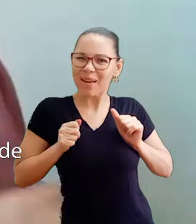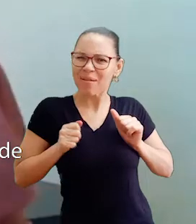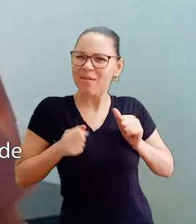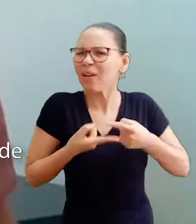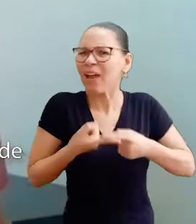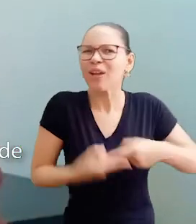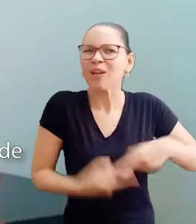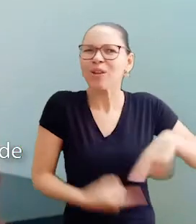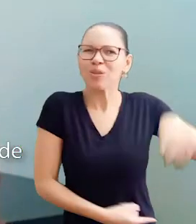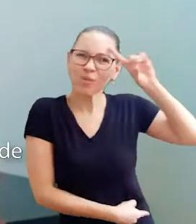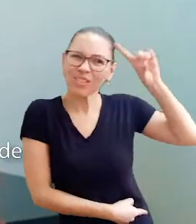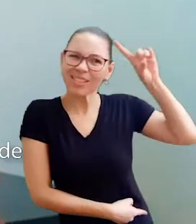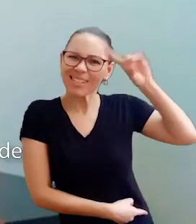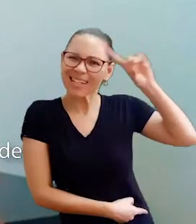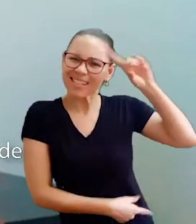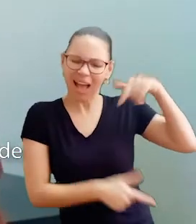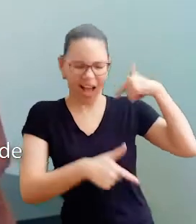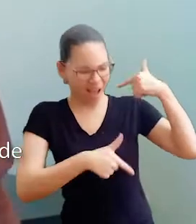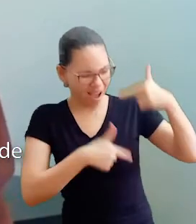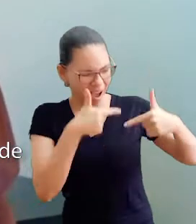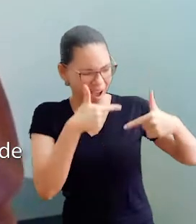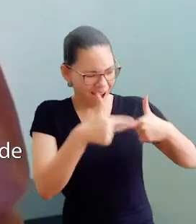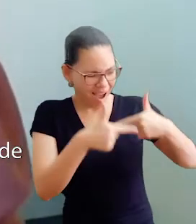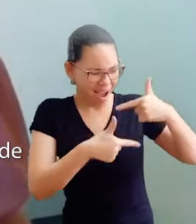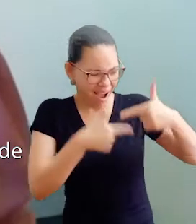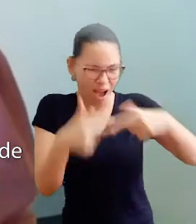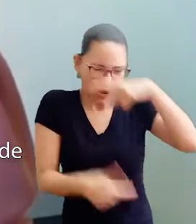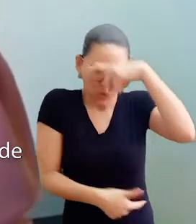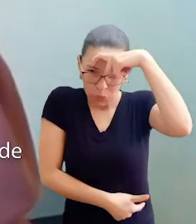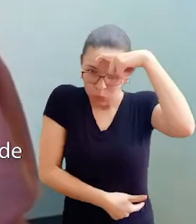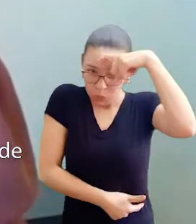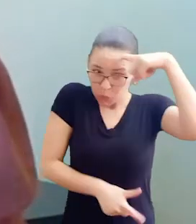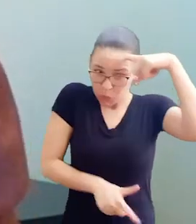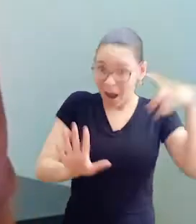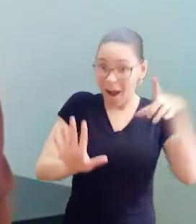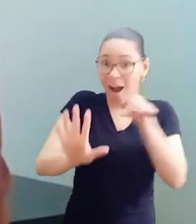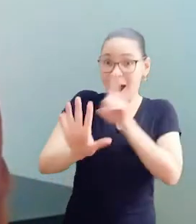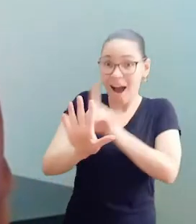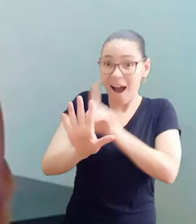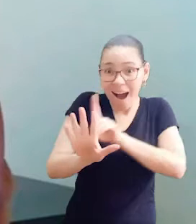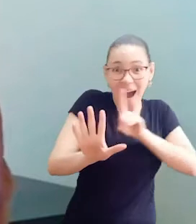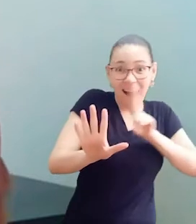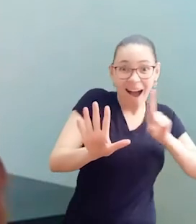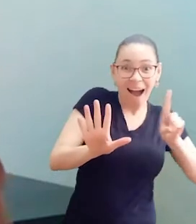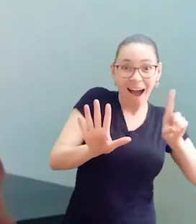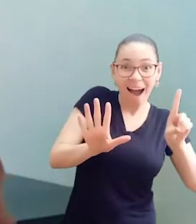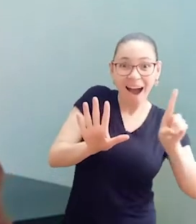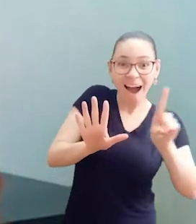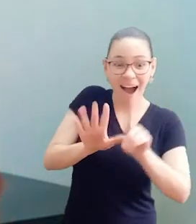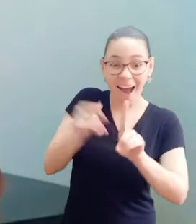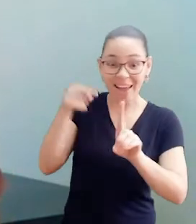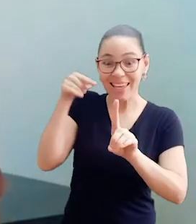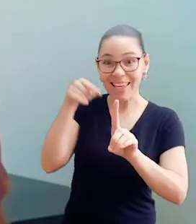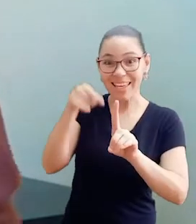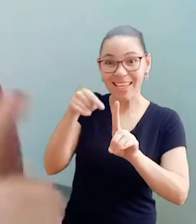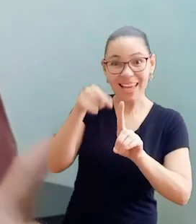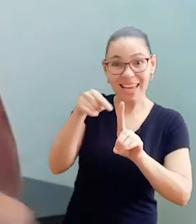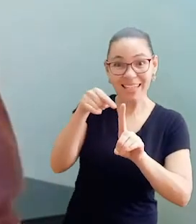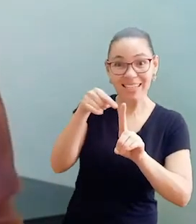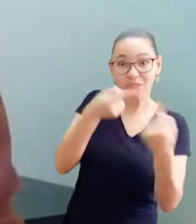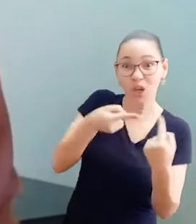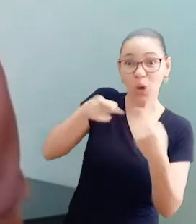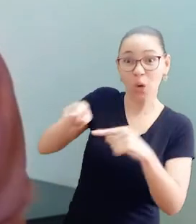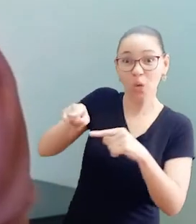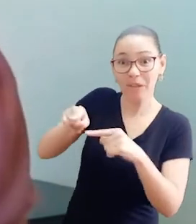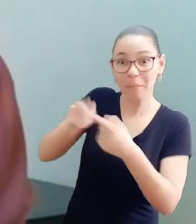trabalhadoras e trabalhadores que incansavelmente têm atuado na linha de frente na